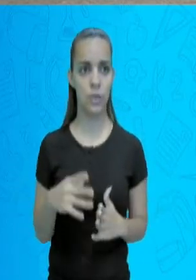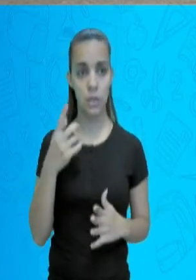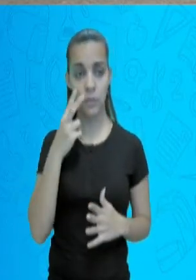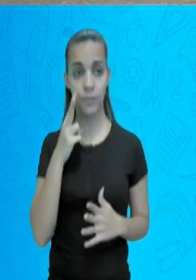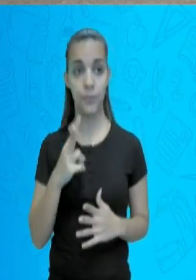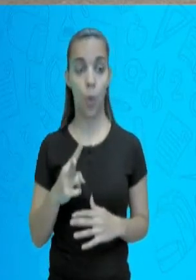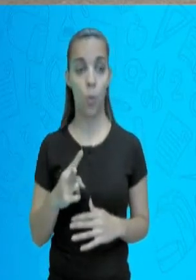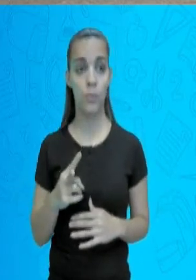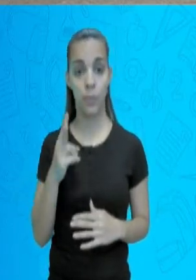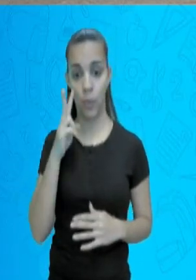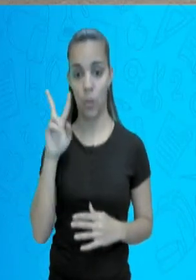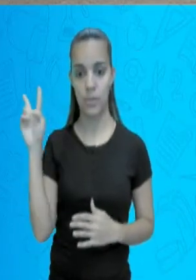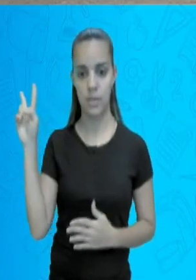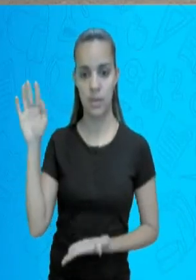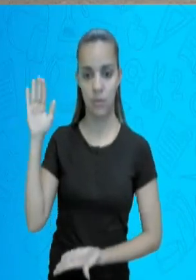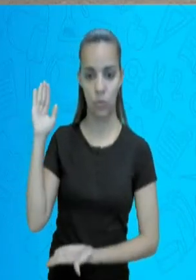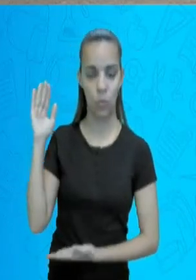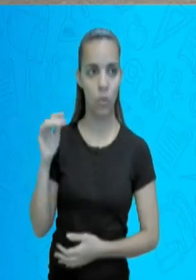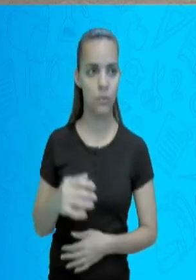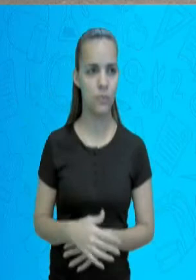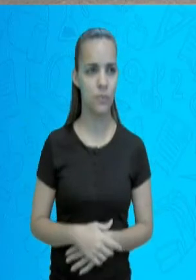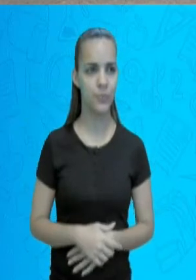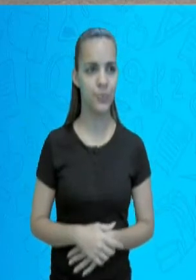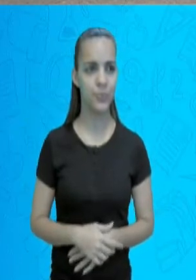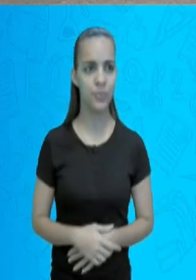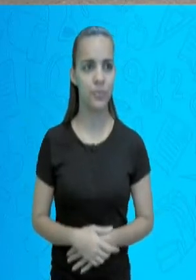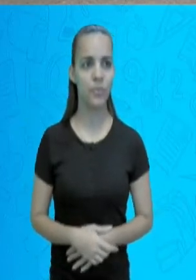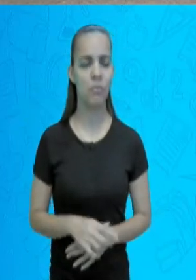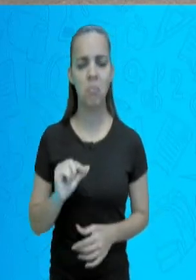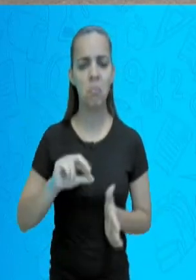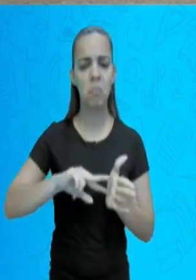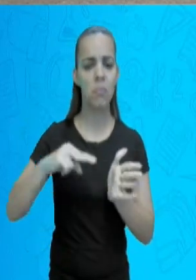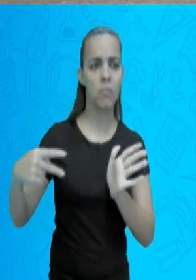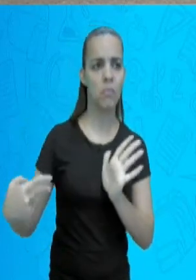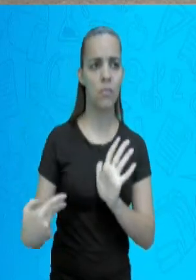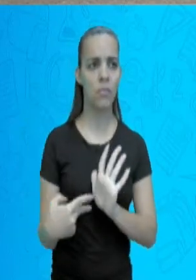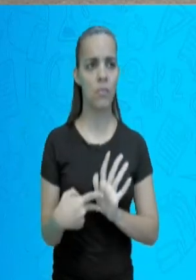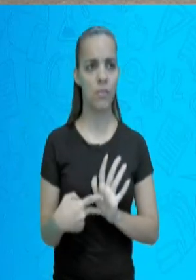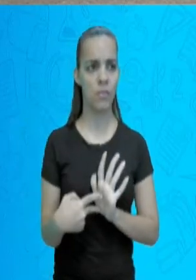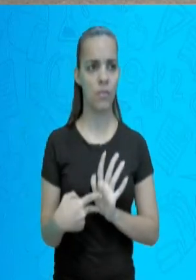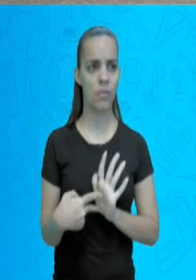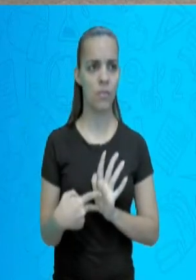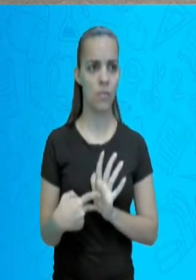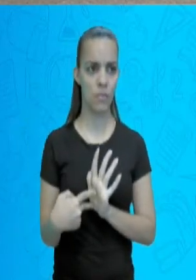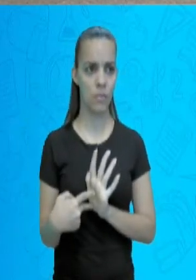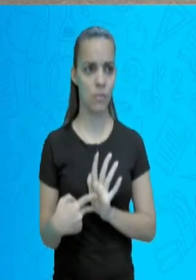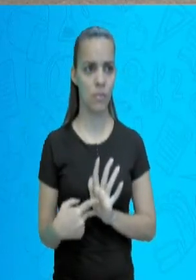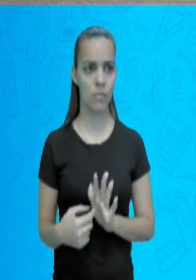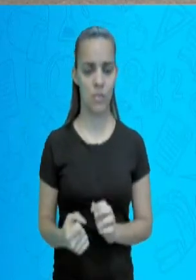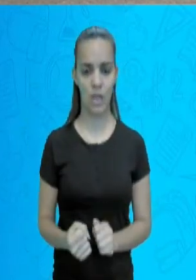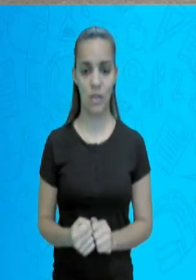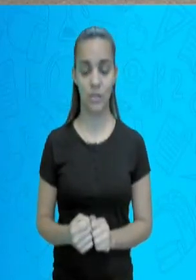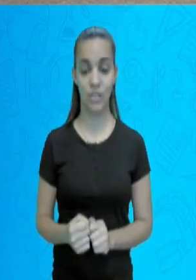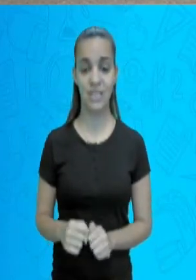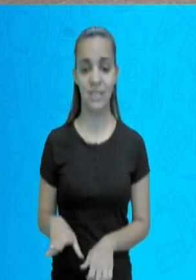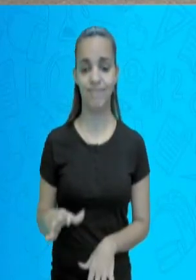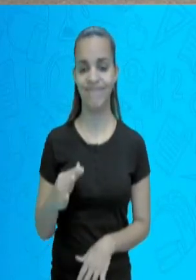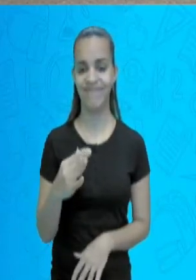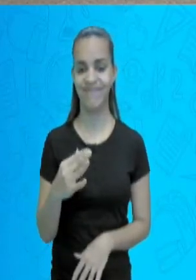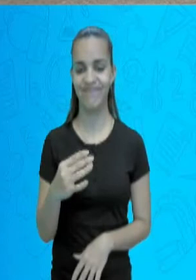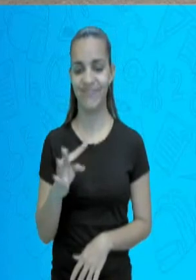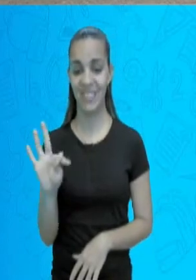isso significa dizer que a taxa de mortalidade